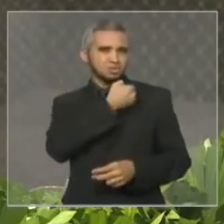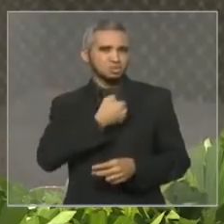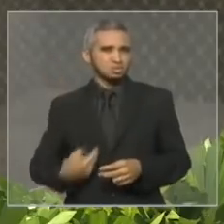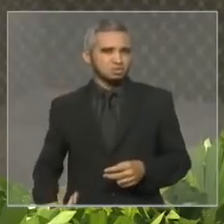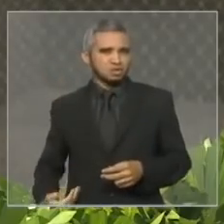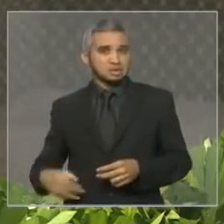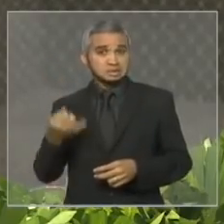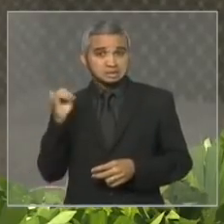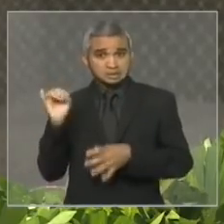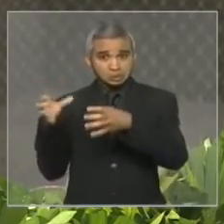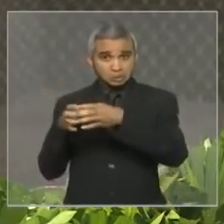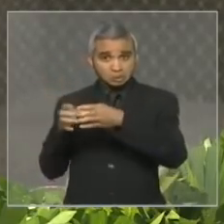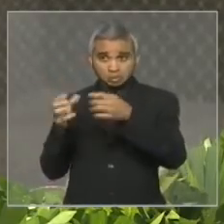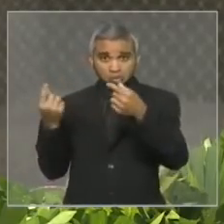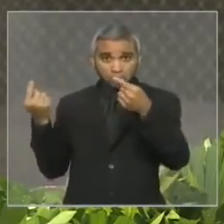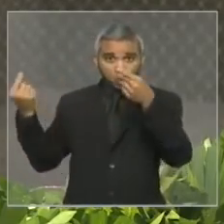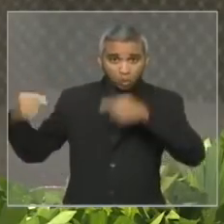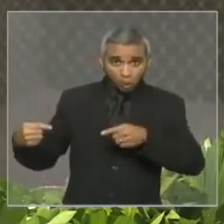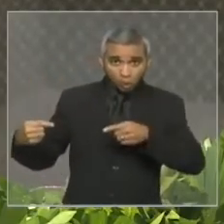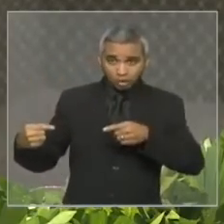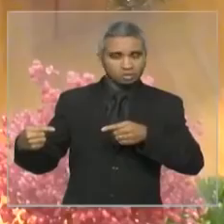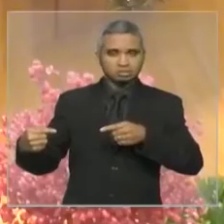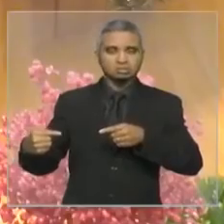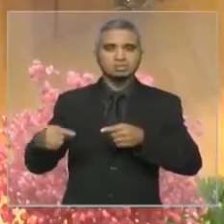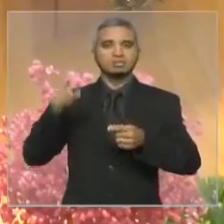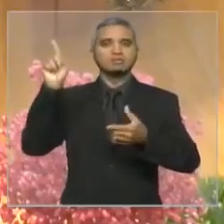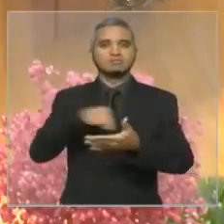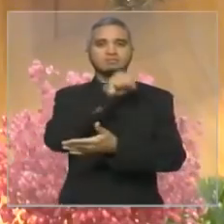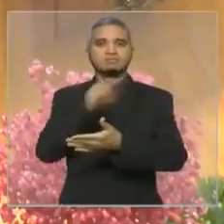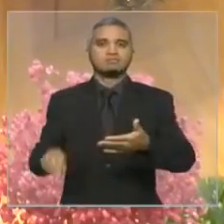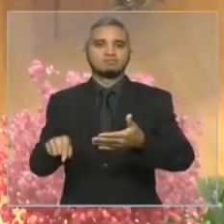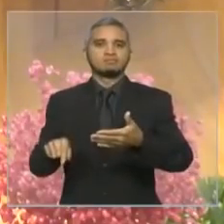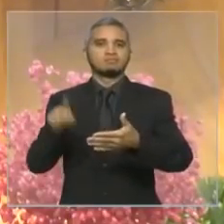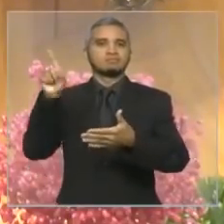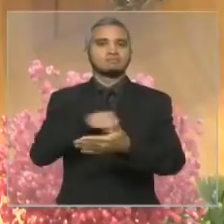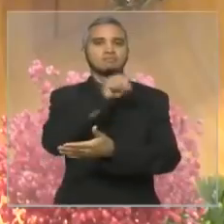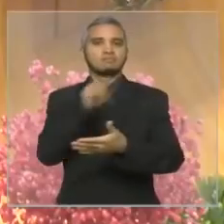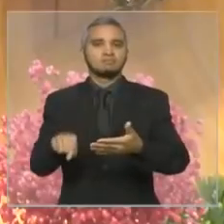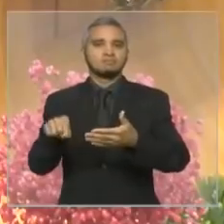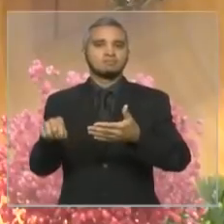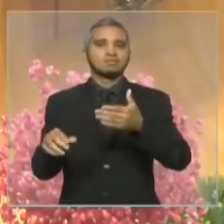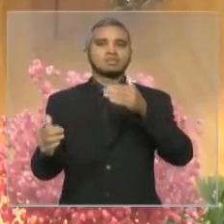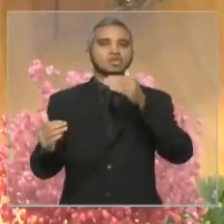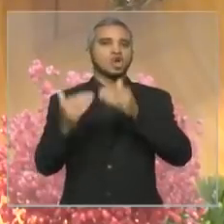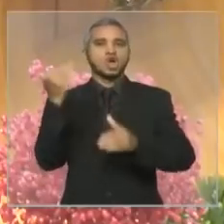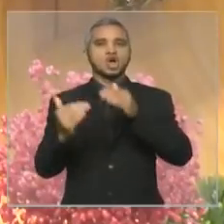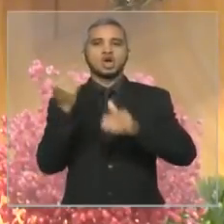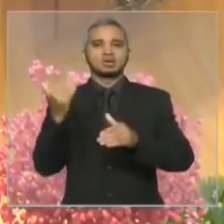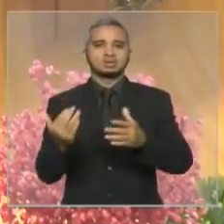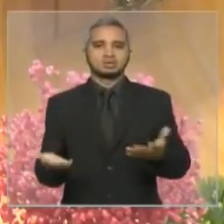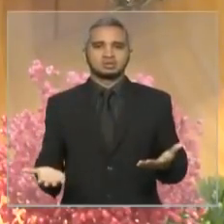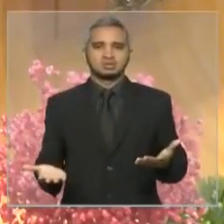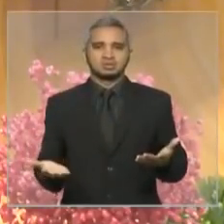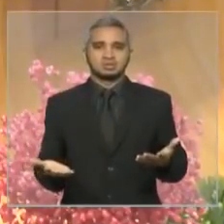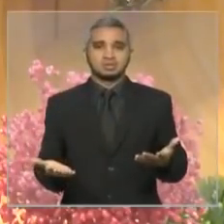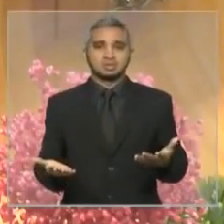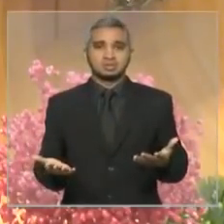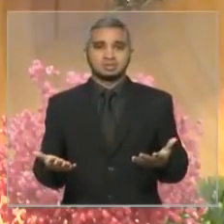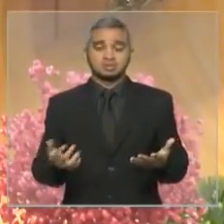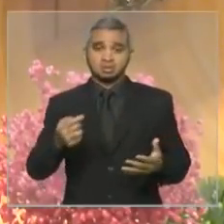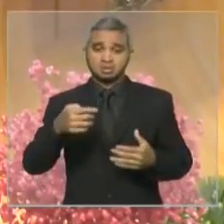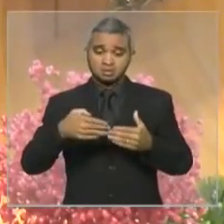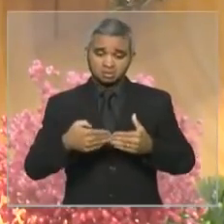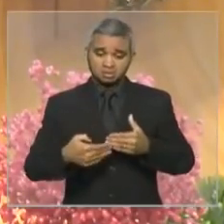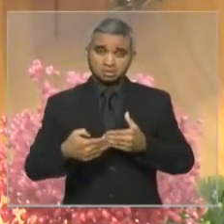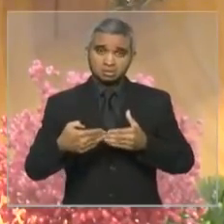sumariamente por inconstitucionalidade ou por contrariar o interesse público nesses quatro anos eu posso